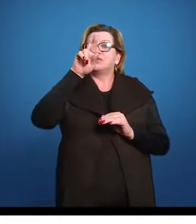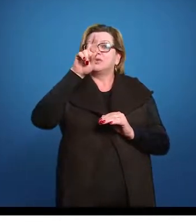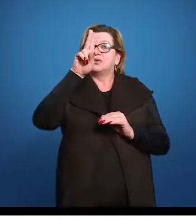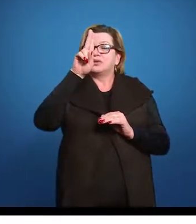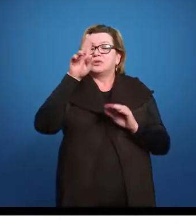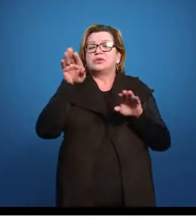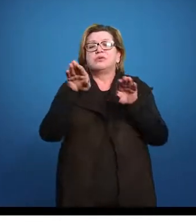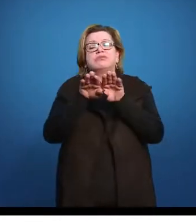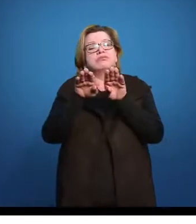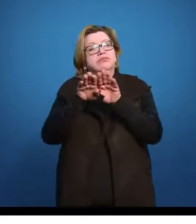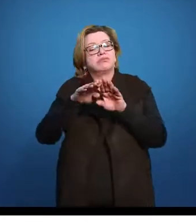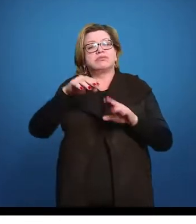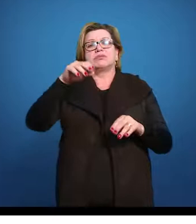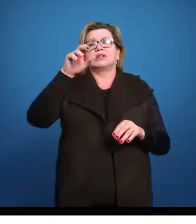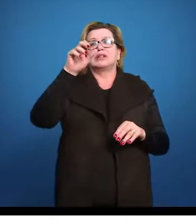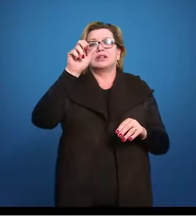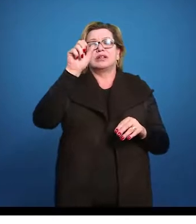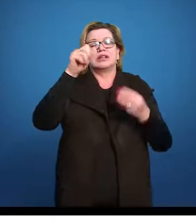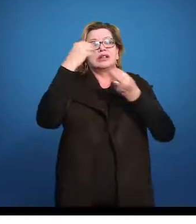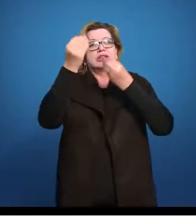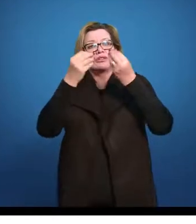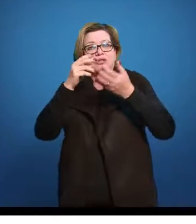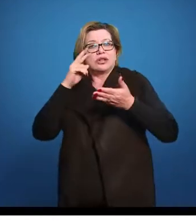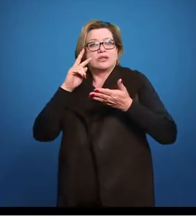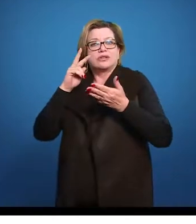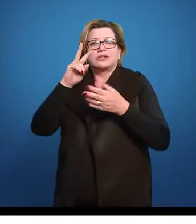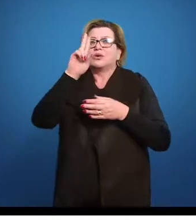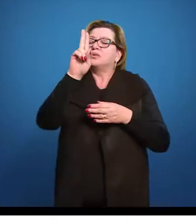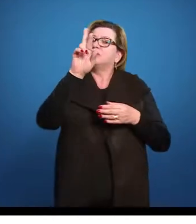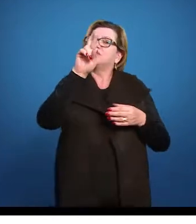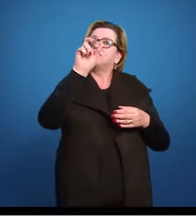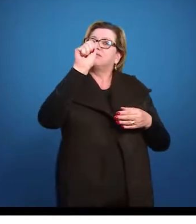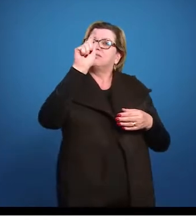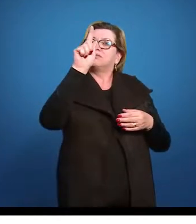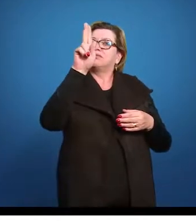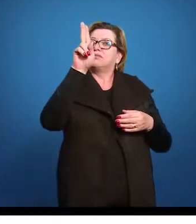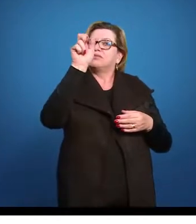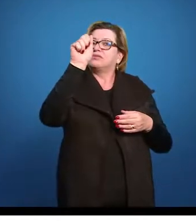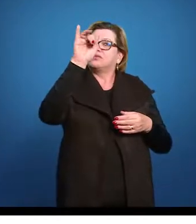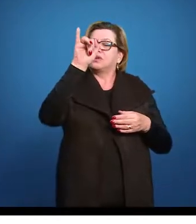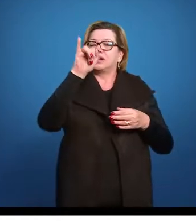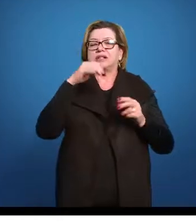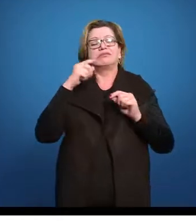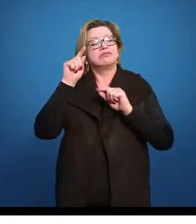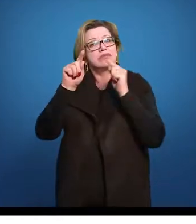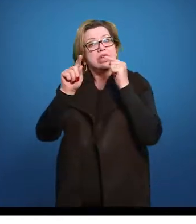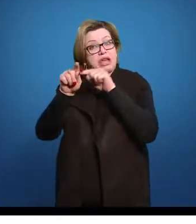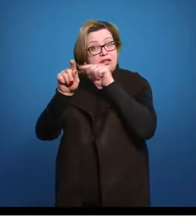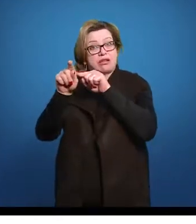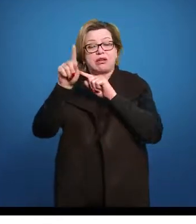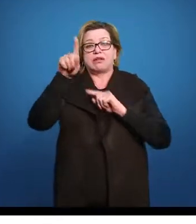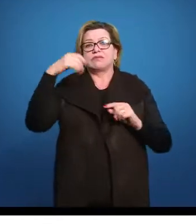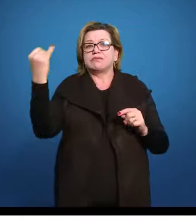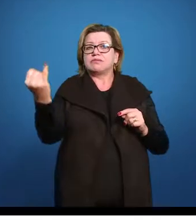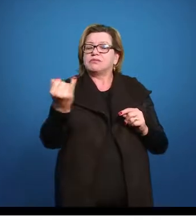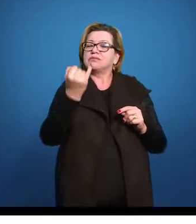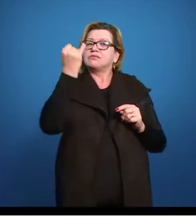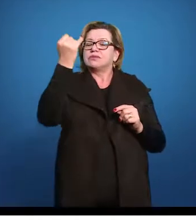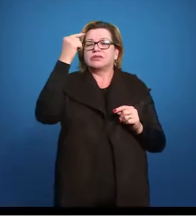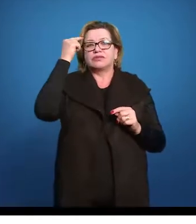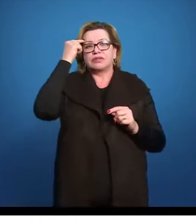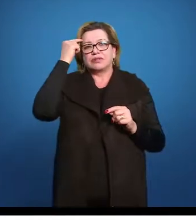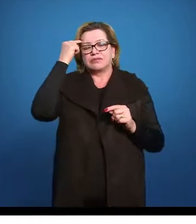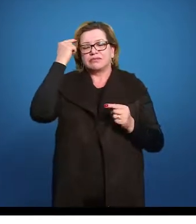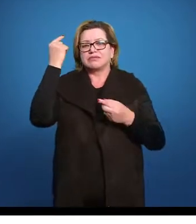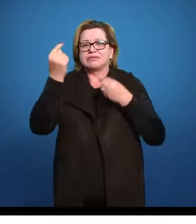analisar nessa disciplina. Então, o Uruguai é bem importante porque ele vai pensar um episódio específico da história do Brasil, que é essa guerra